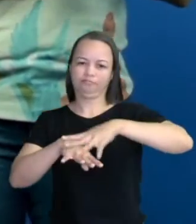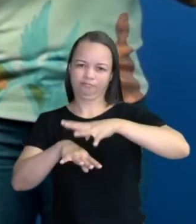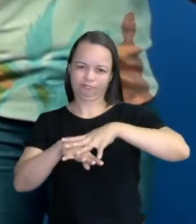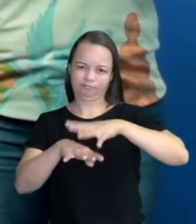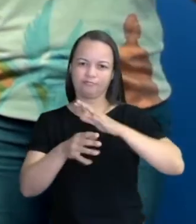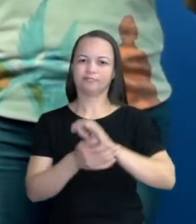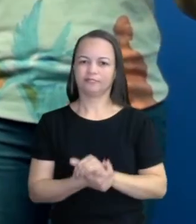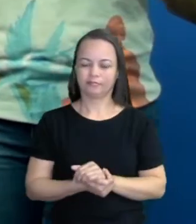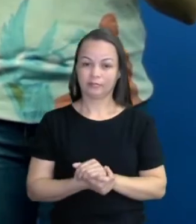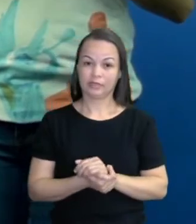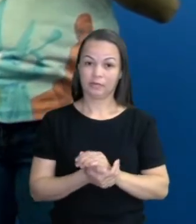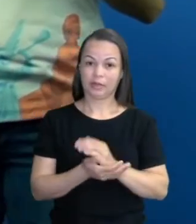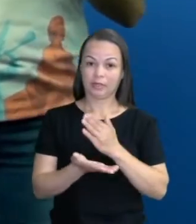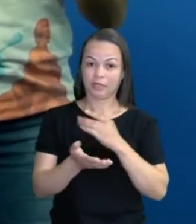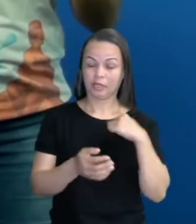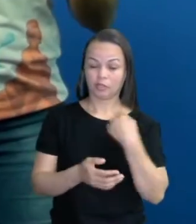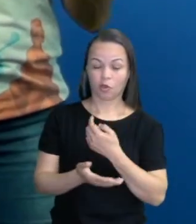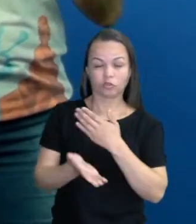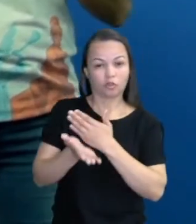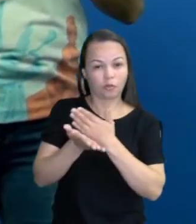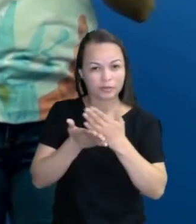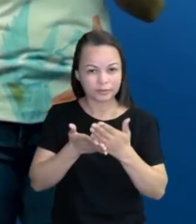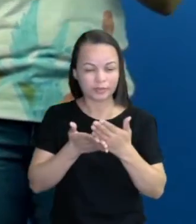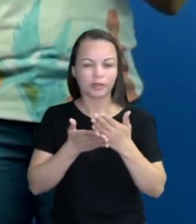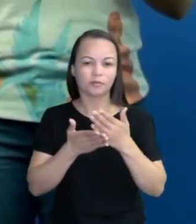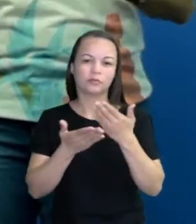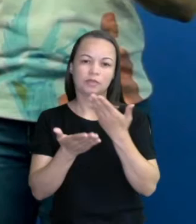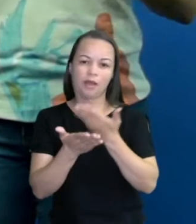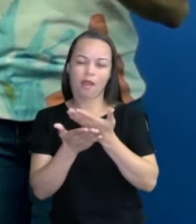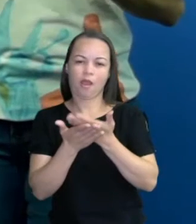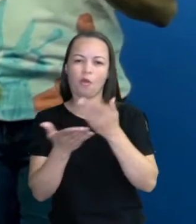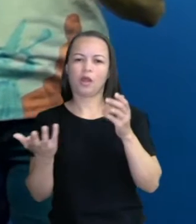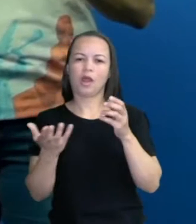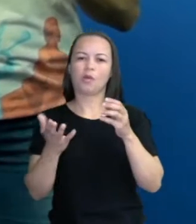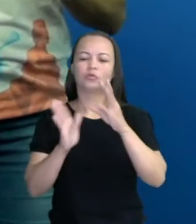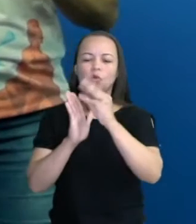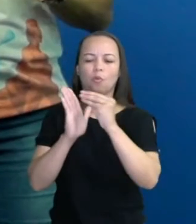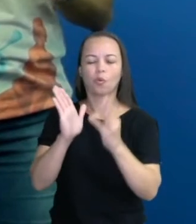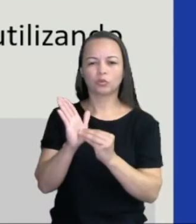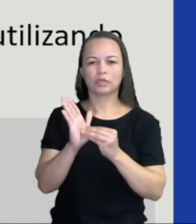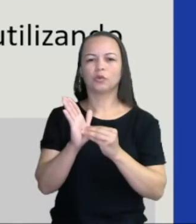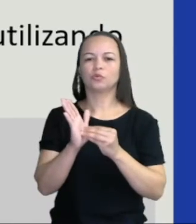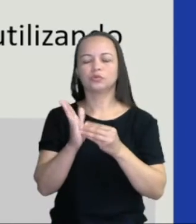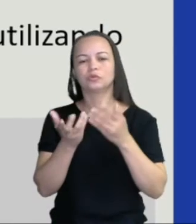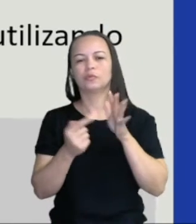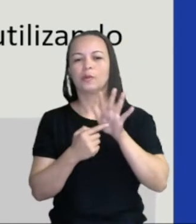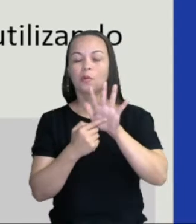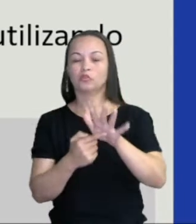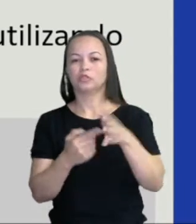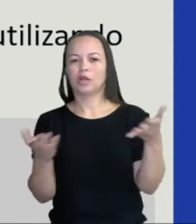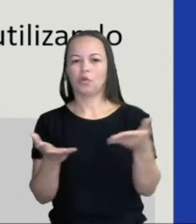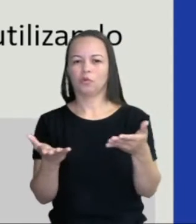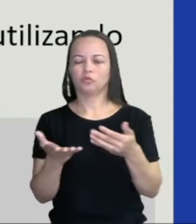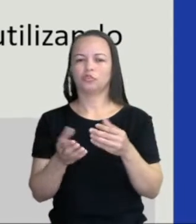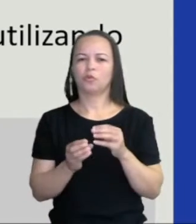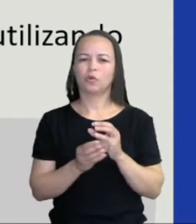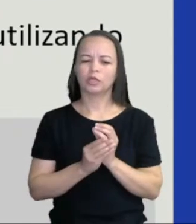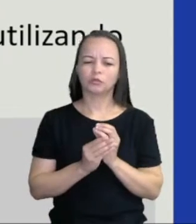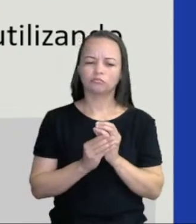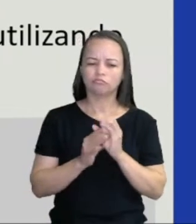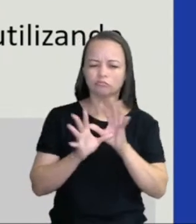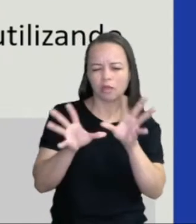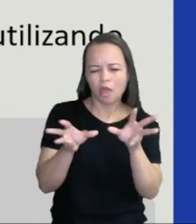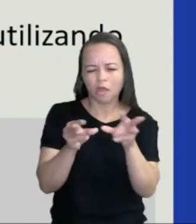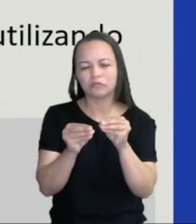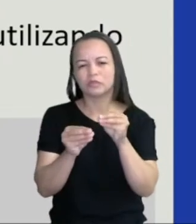Para a gente iniciar, eu preciso trazer aqui para vocês o conteúdo que a gente vai trabalhar um pouco hoje. Com um pouquinho de resgate também,